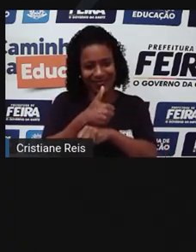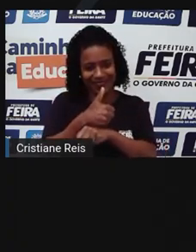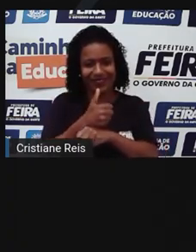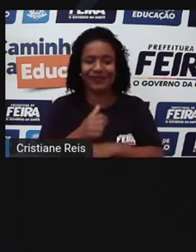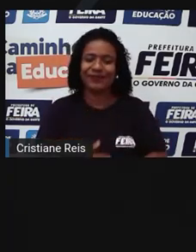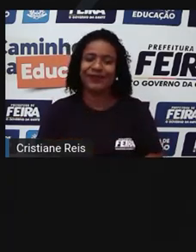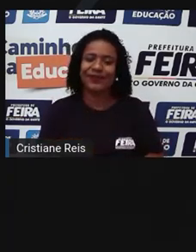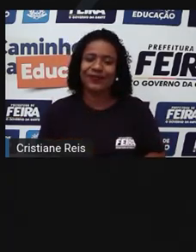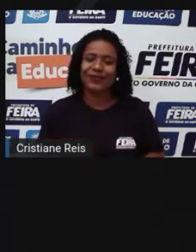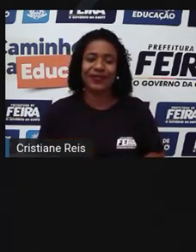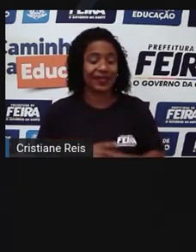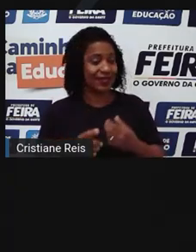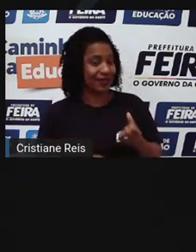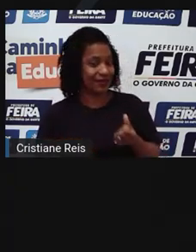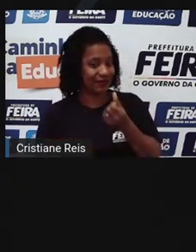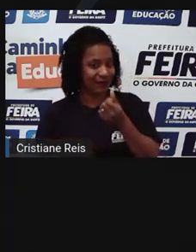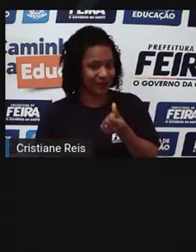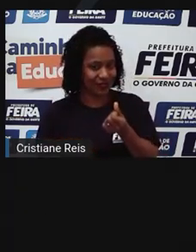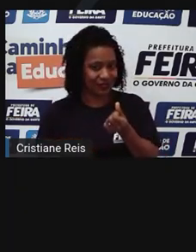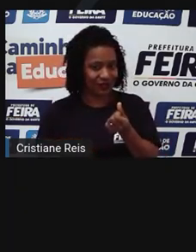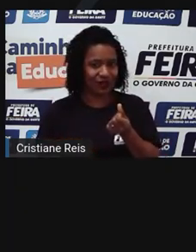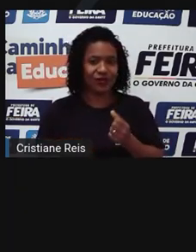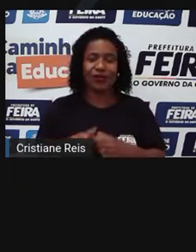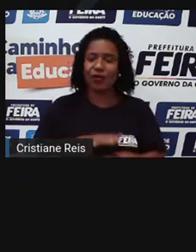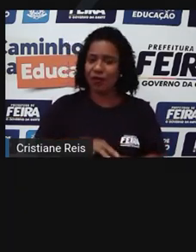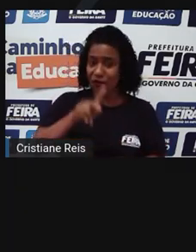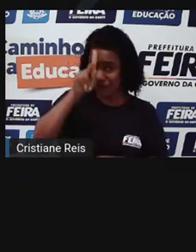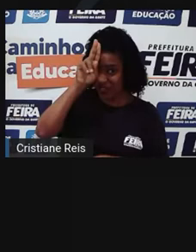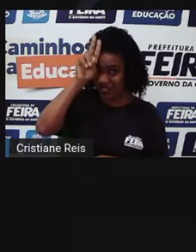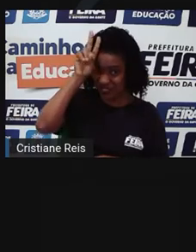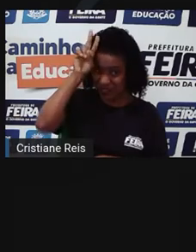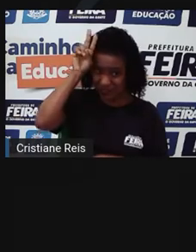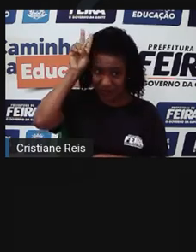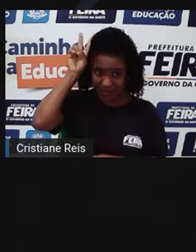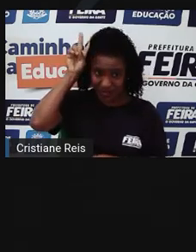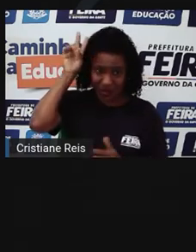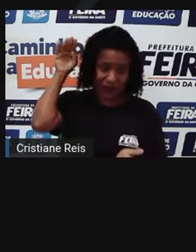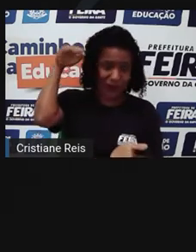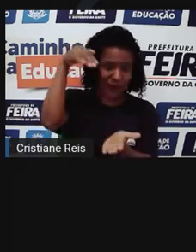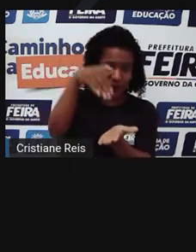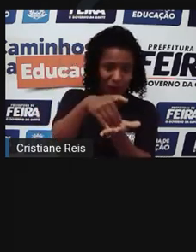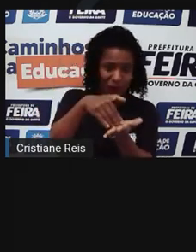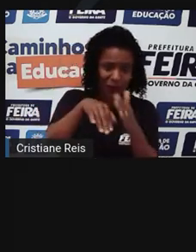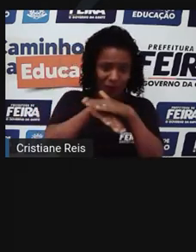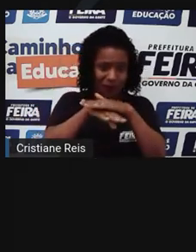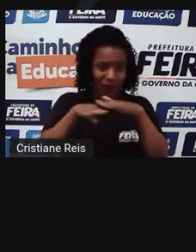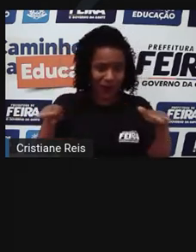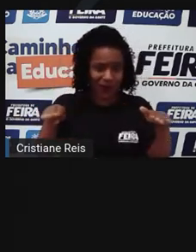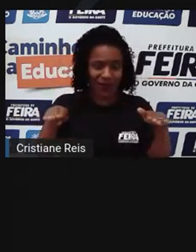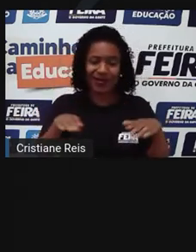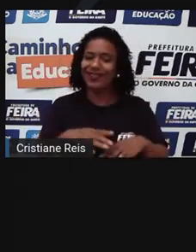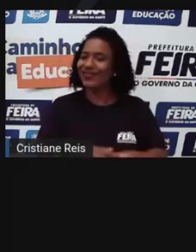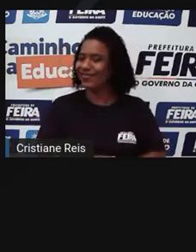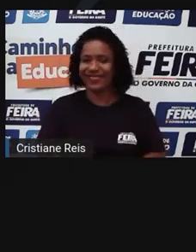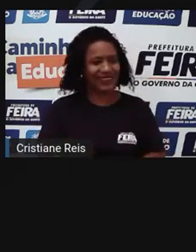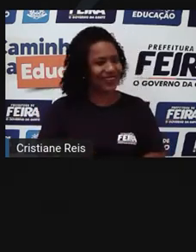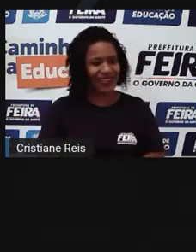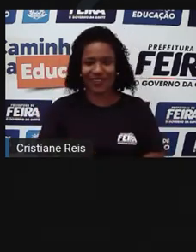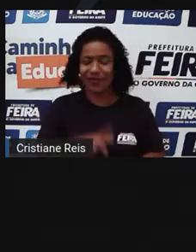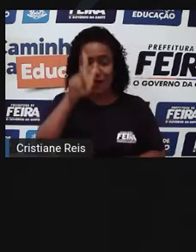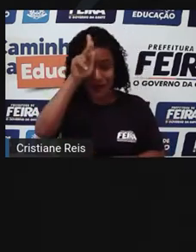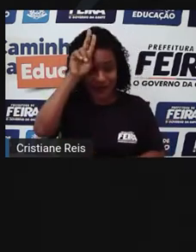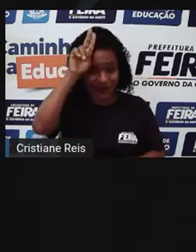Sexto passo, vestibular não é o fim do mundo. O vestibular é capaz de deixar muitos jovens